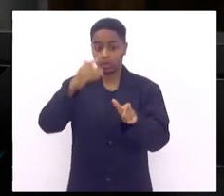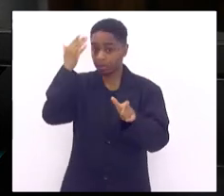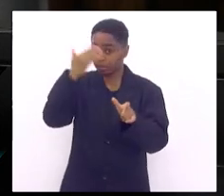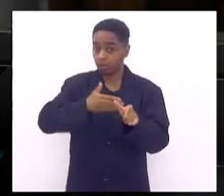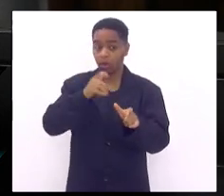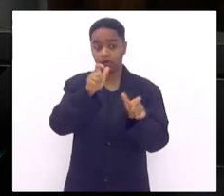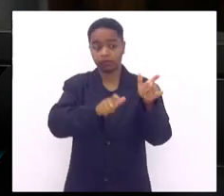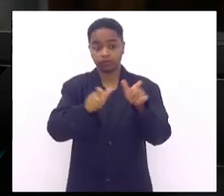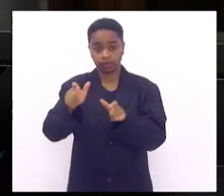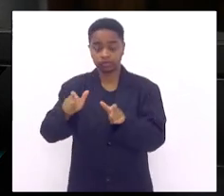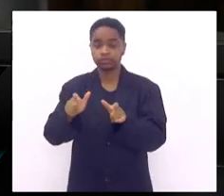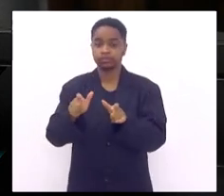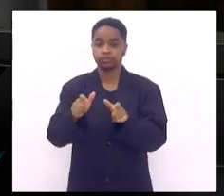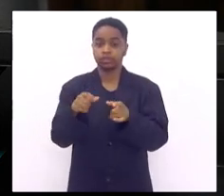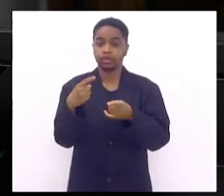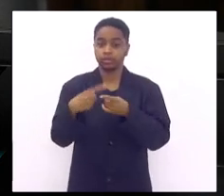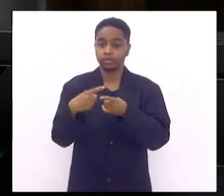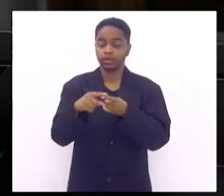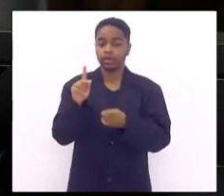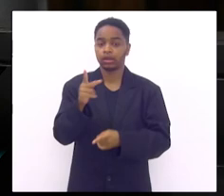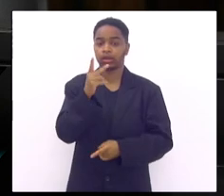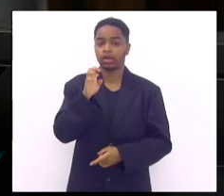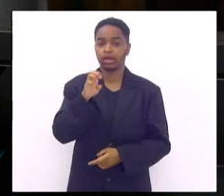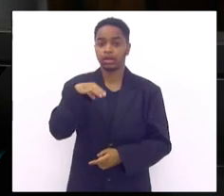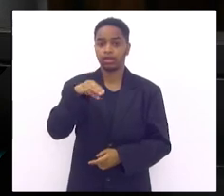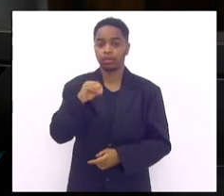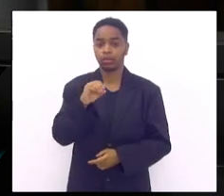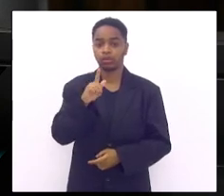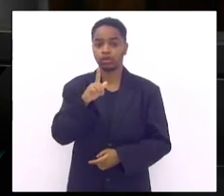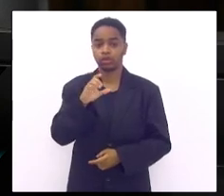que demonstram isso a hemoglobina glicada é de grande